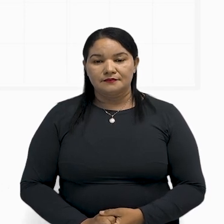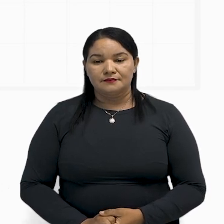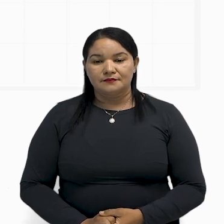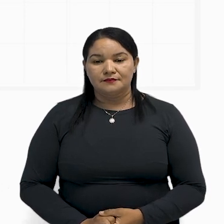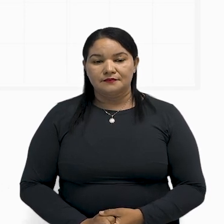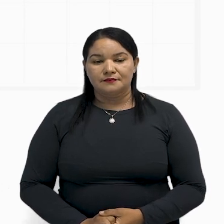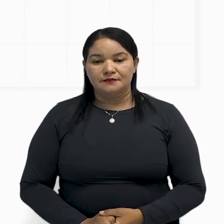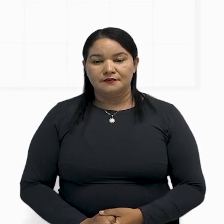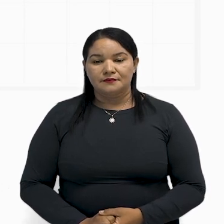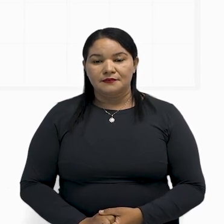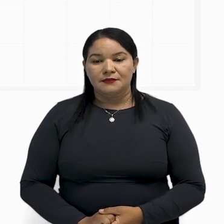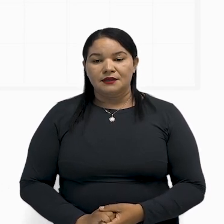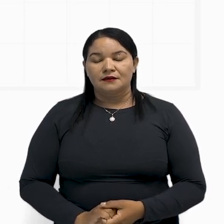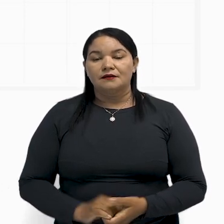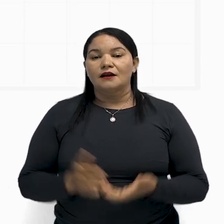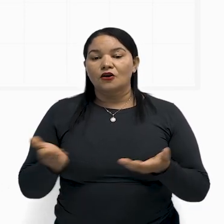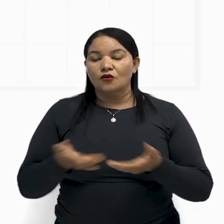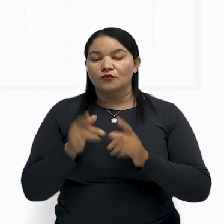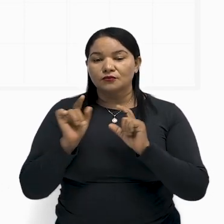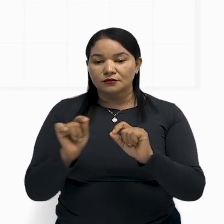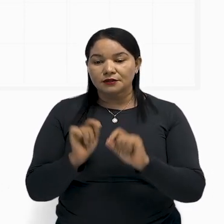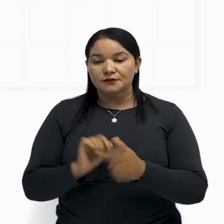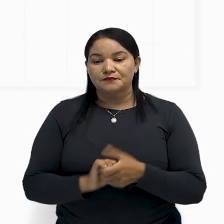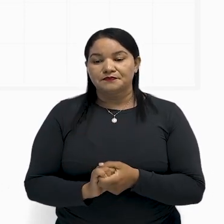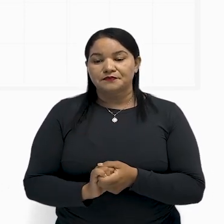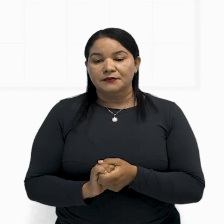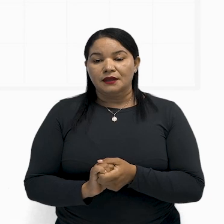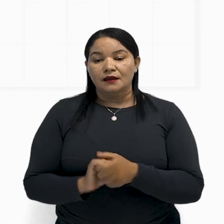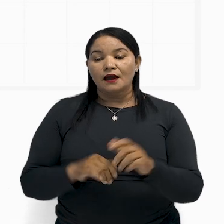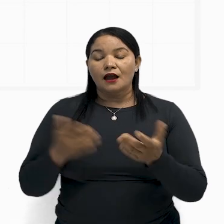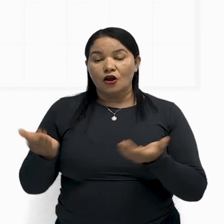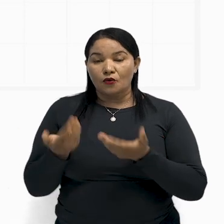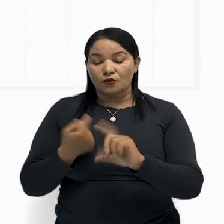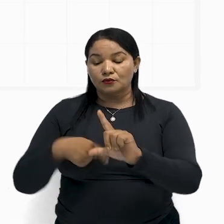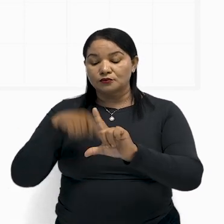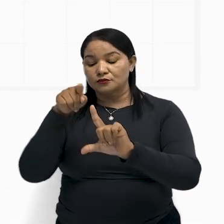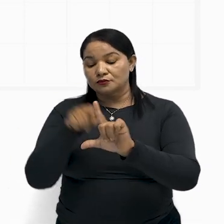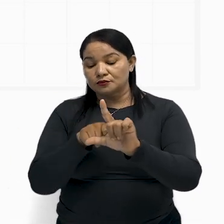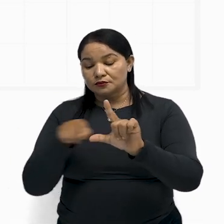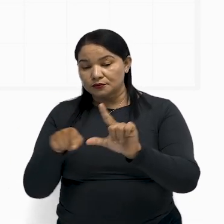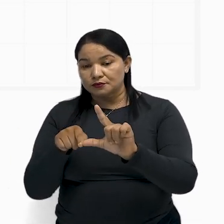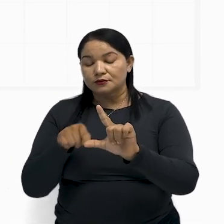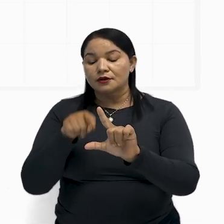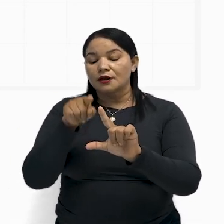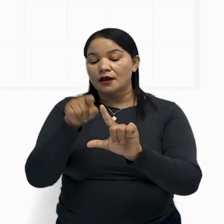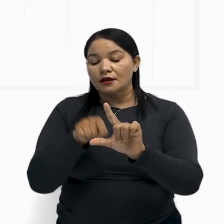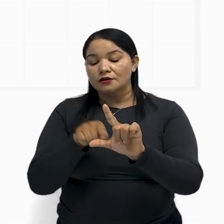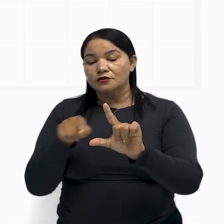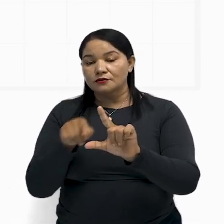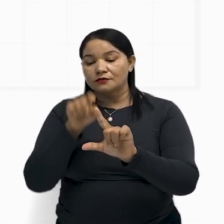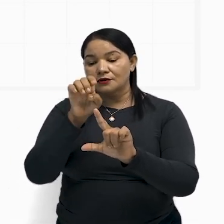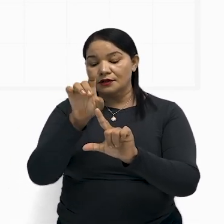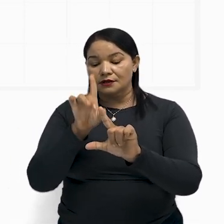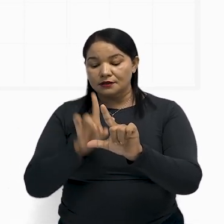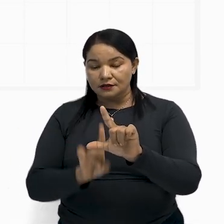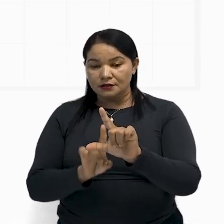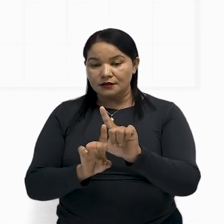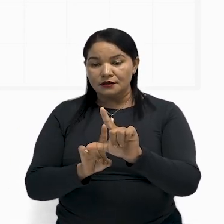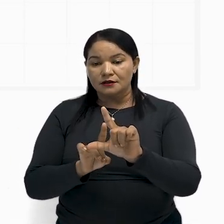Ele diz, determine a medida do segmento ED. A medida do segmento ED, que ele está se referindo aí, gente,